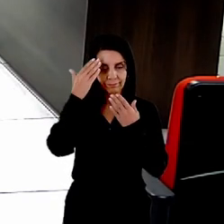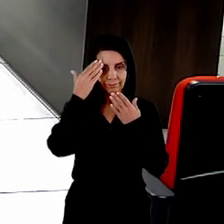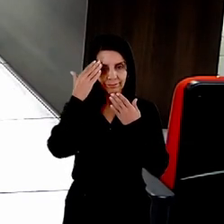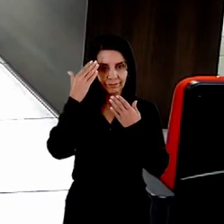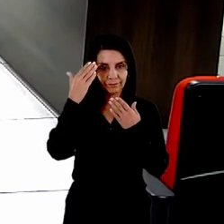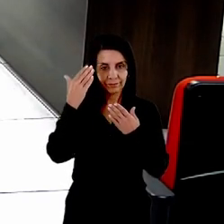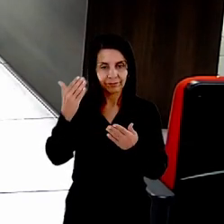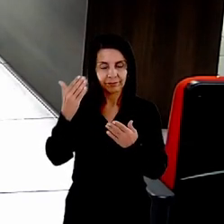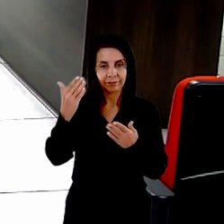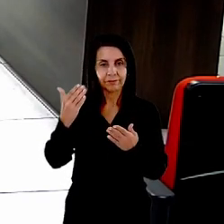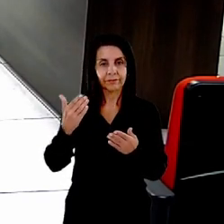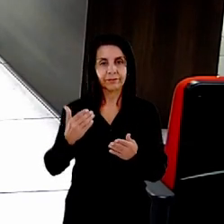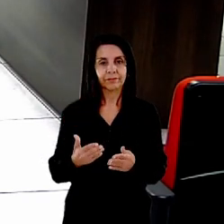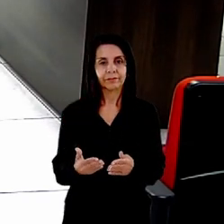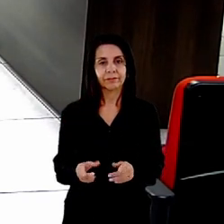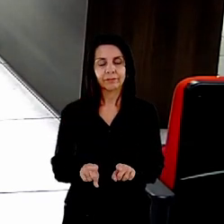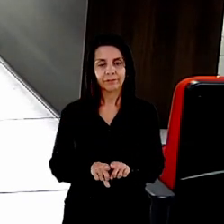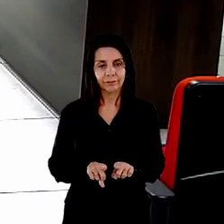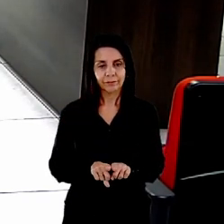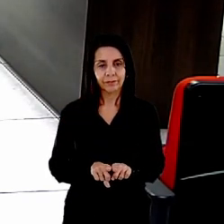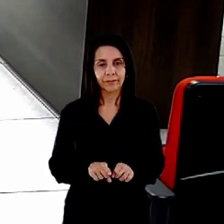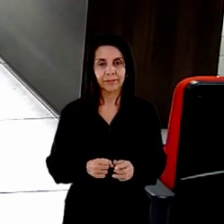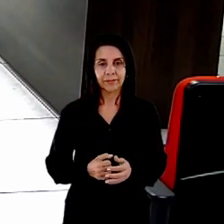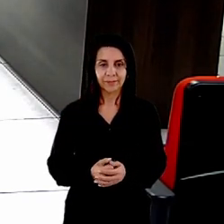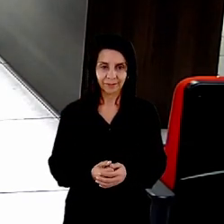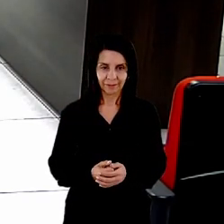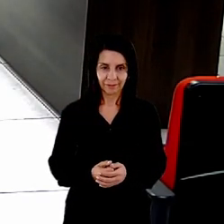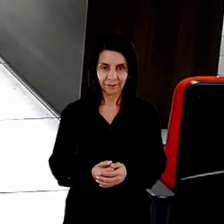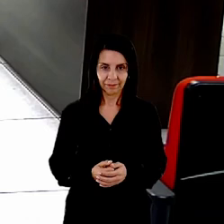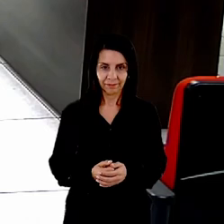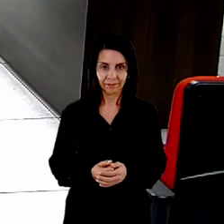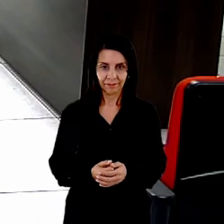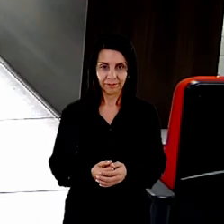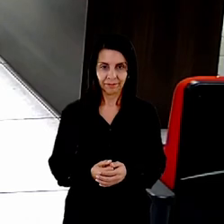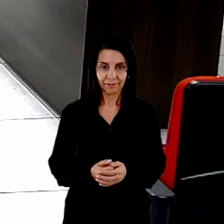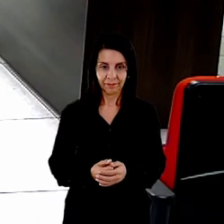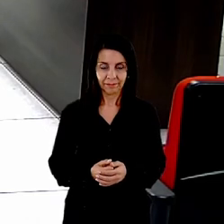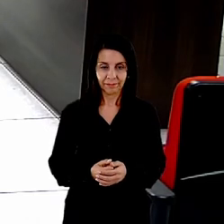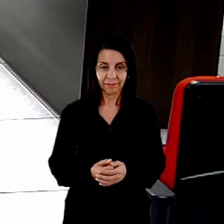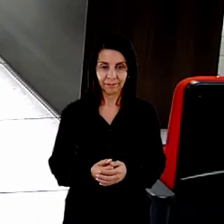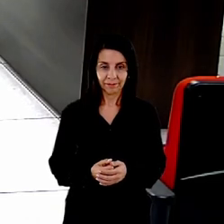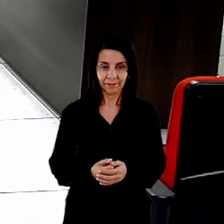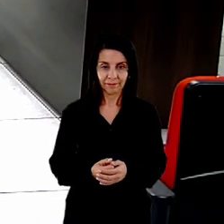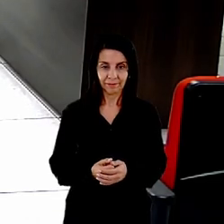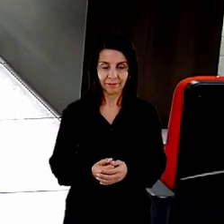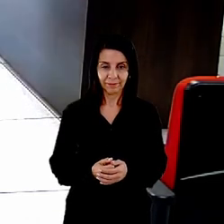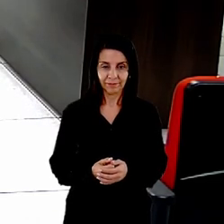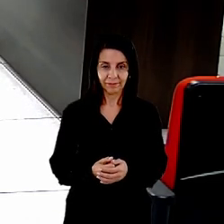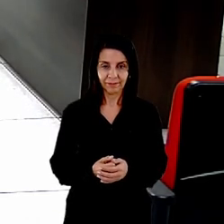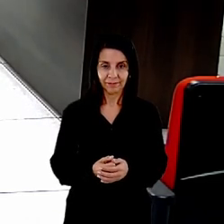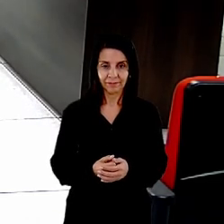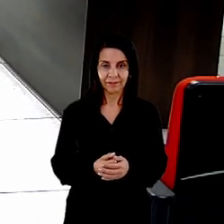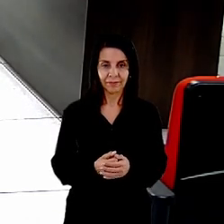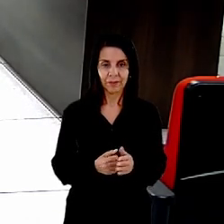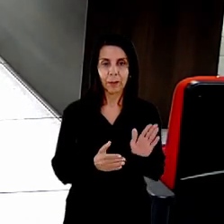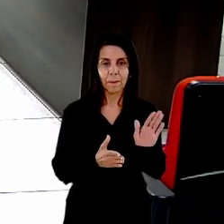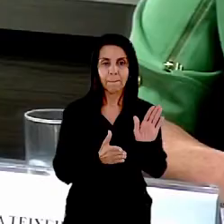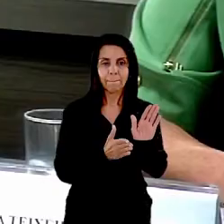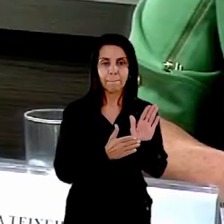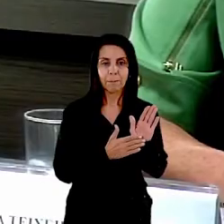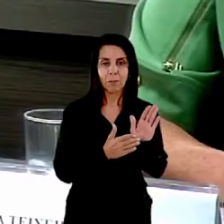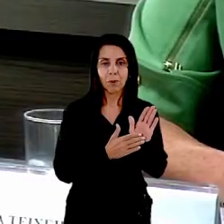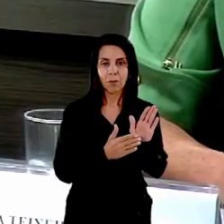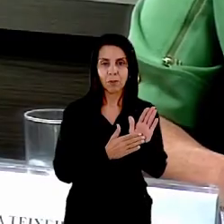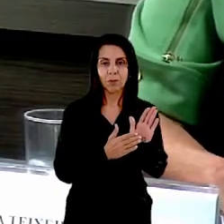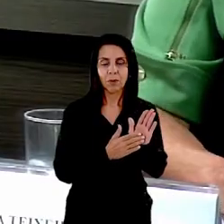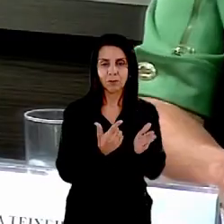entregar a agenda Betinho que são 92 propostas de combate à